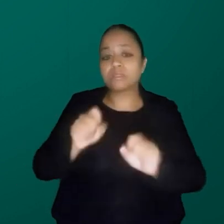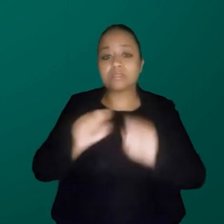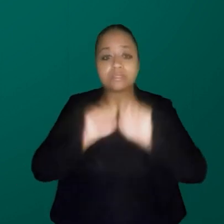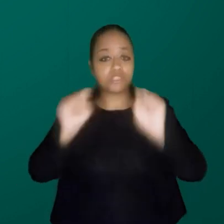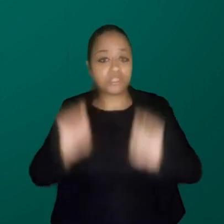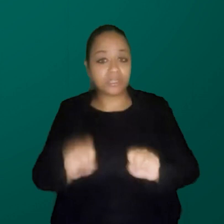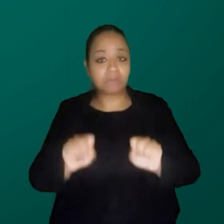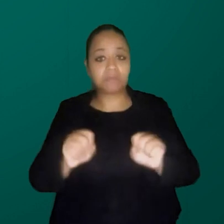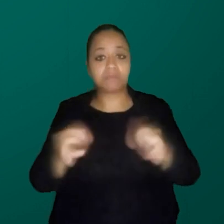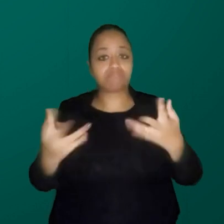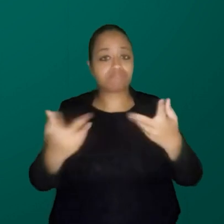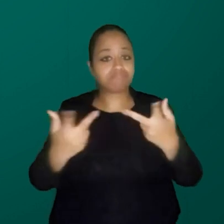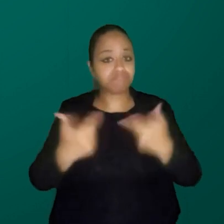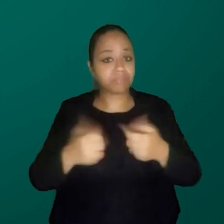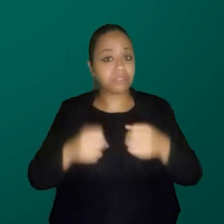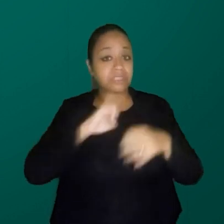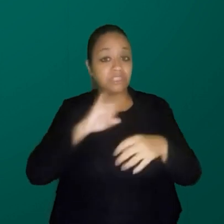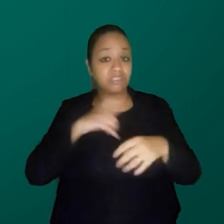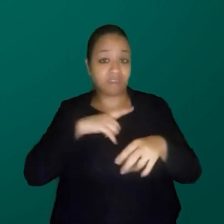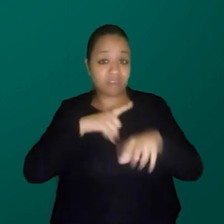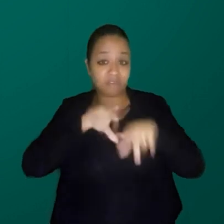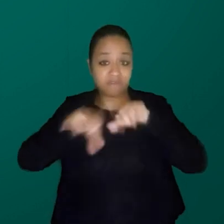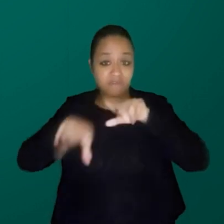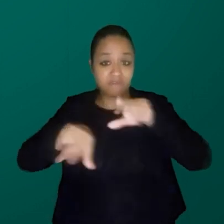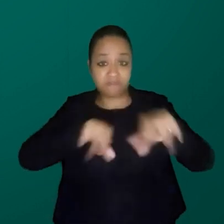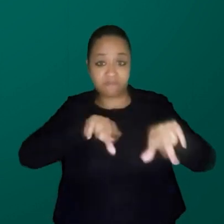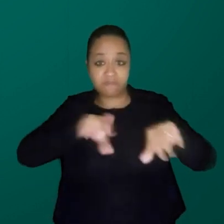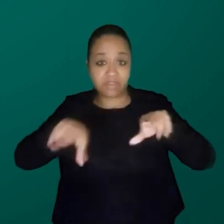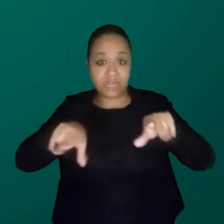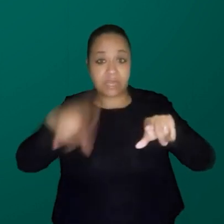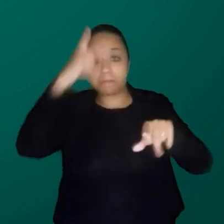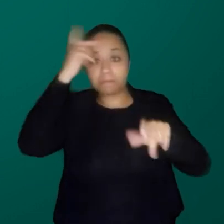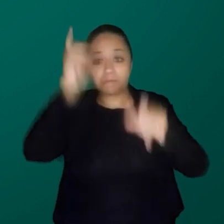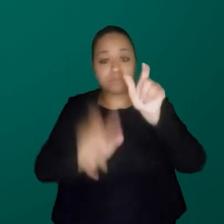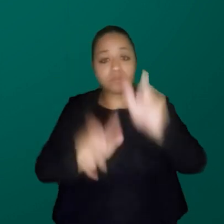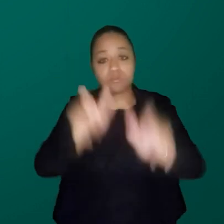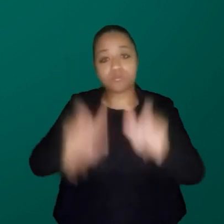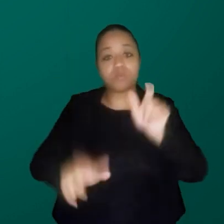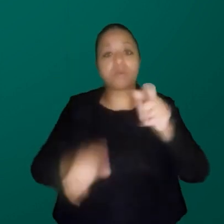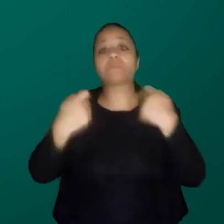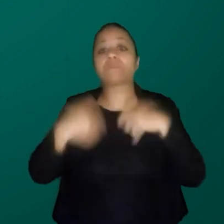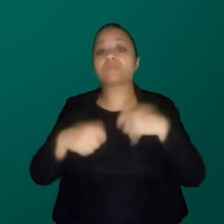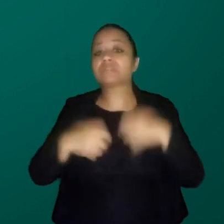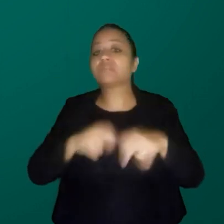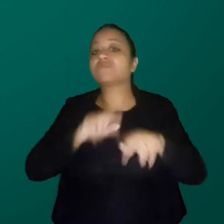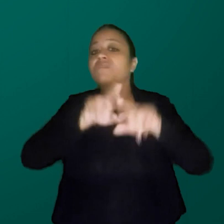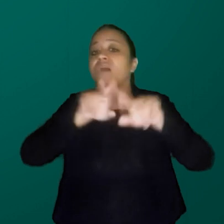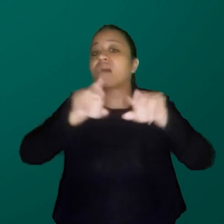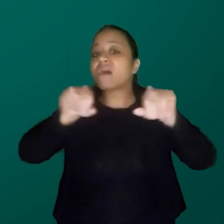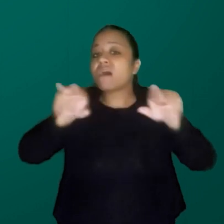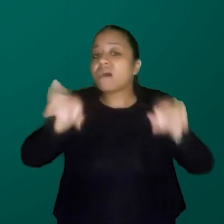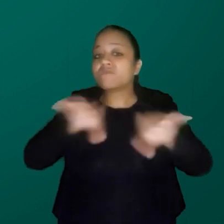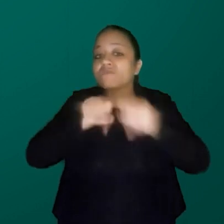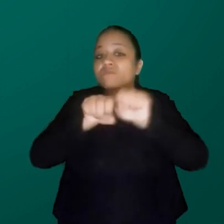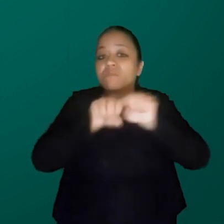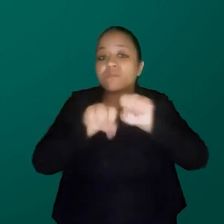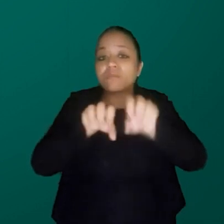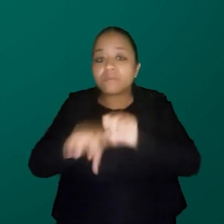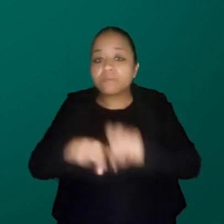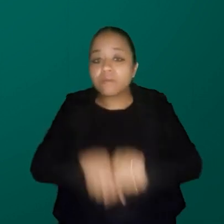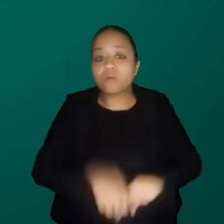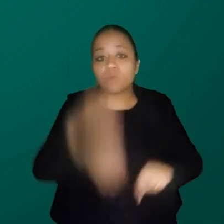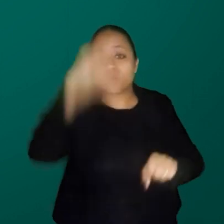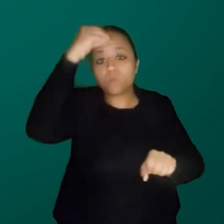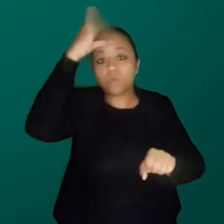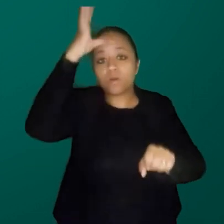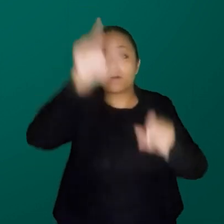diversidade. Óbvio, né? Se é o fora da caixa que a gente quer, eu tenho que ter várias caixas para ter várias foras da caixa para poder